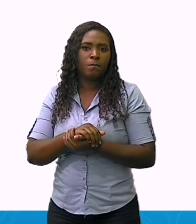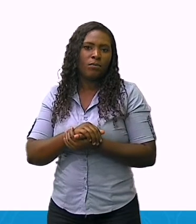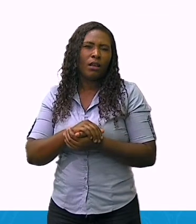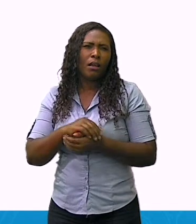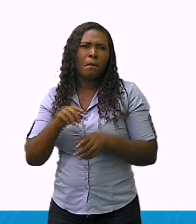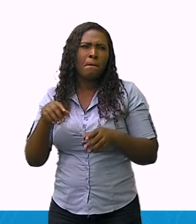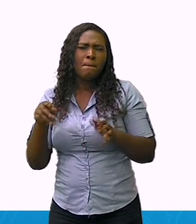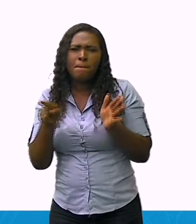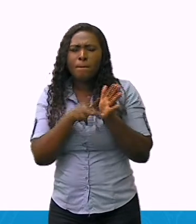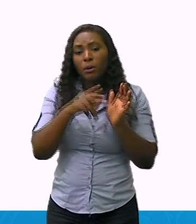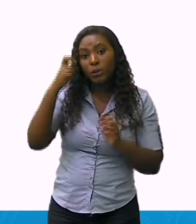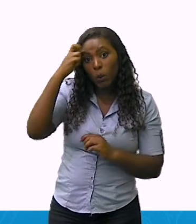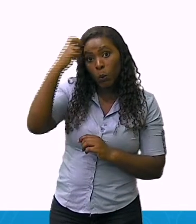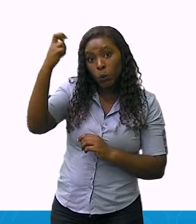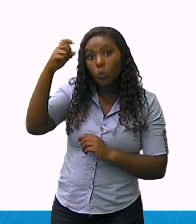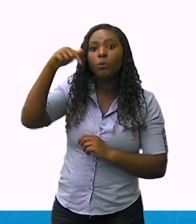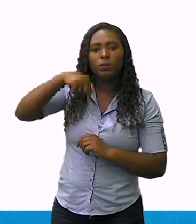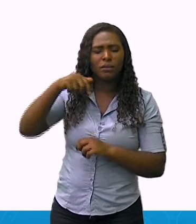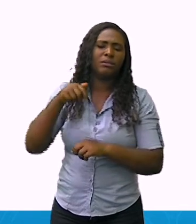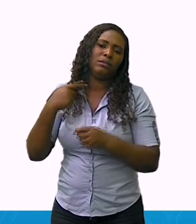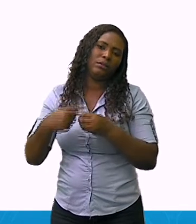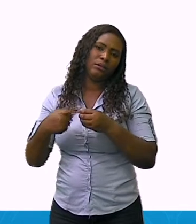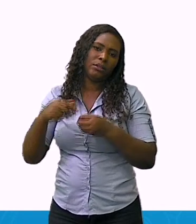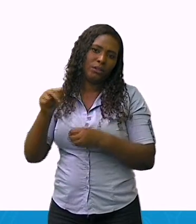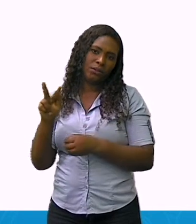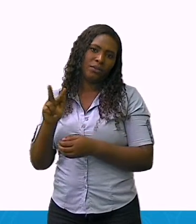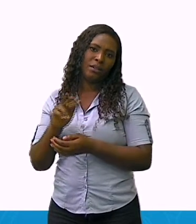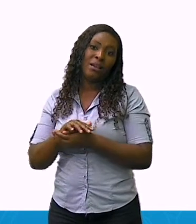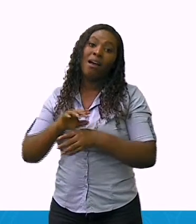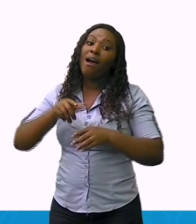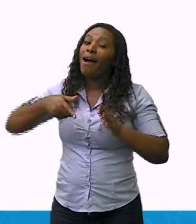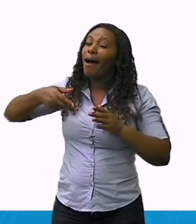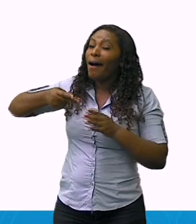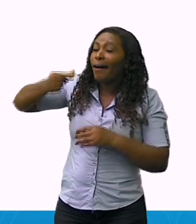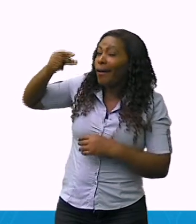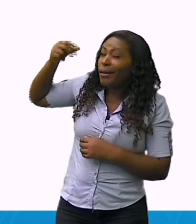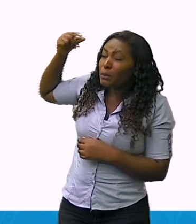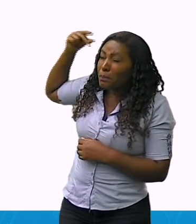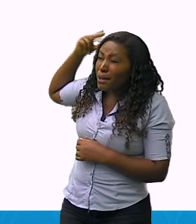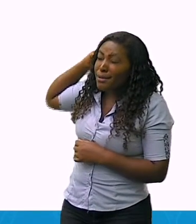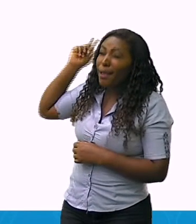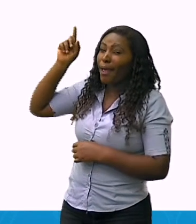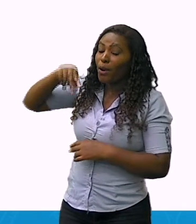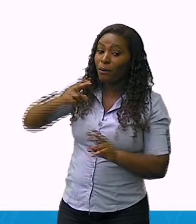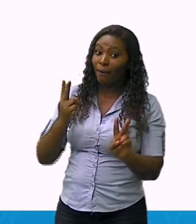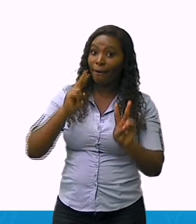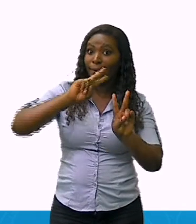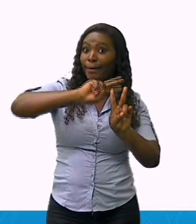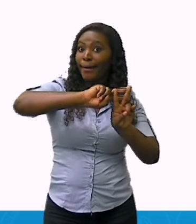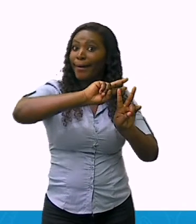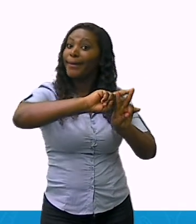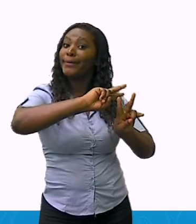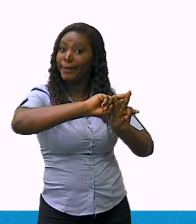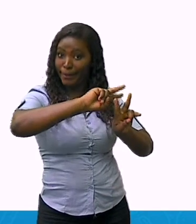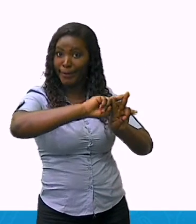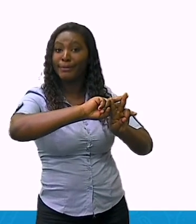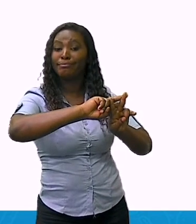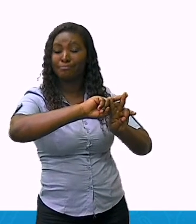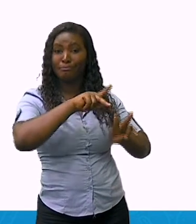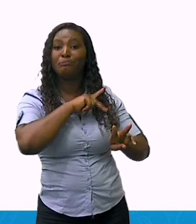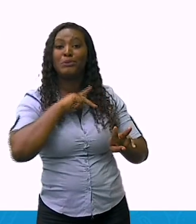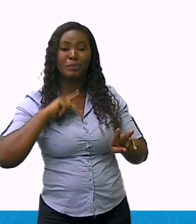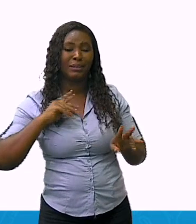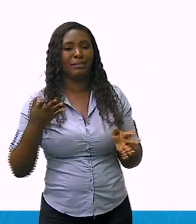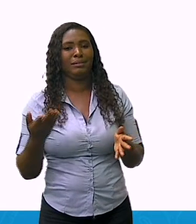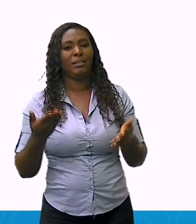transformou num espaço de cultura e de conhecimento. Se você ainda não conhece este local,